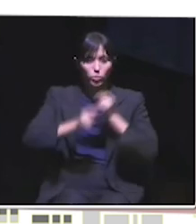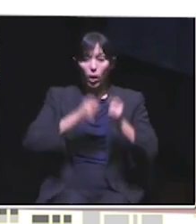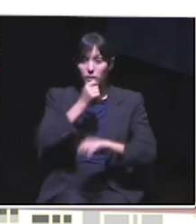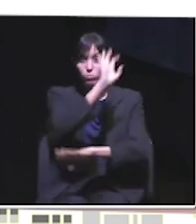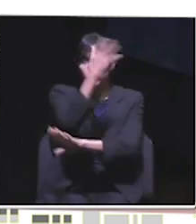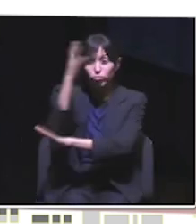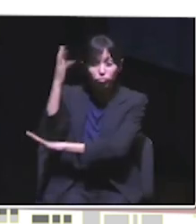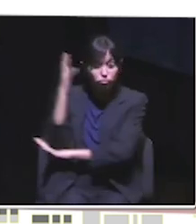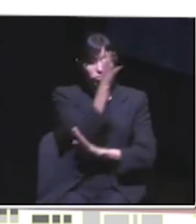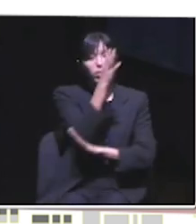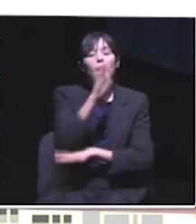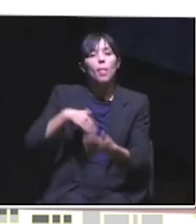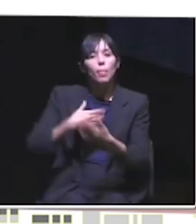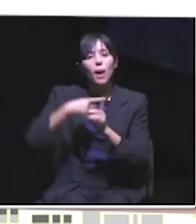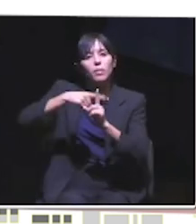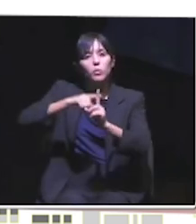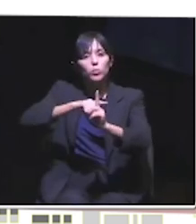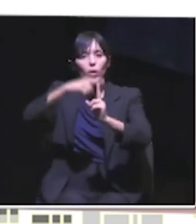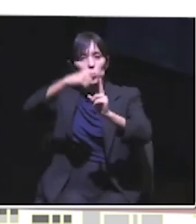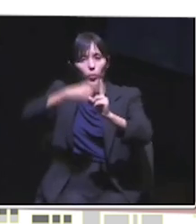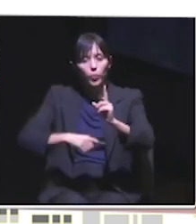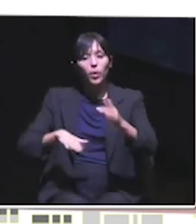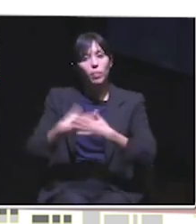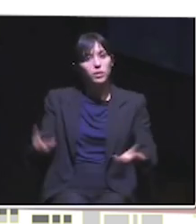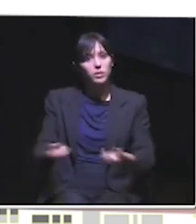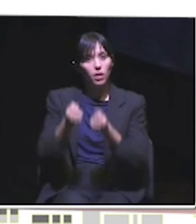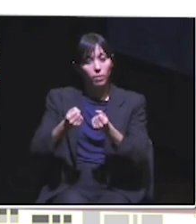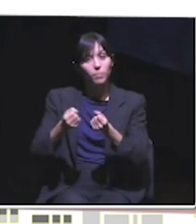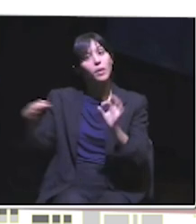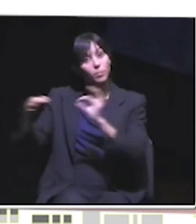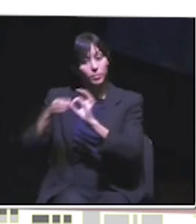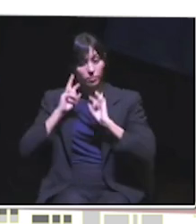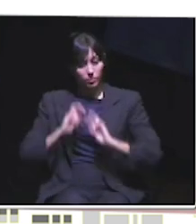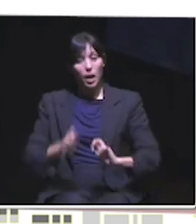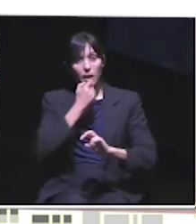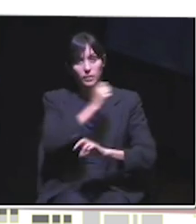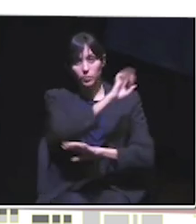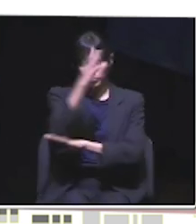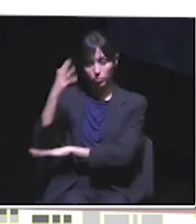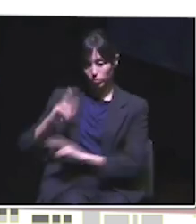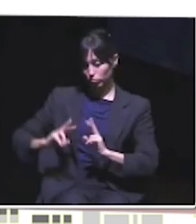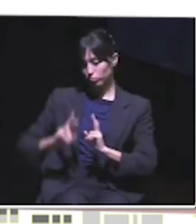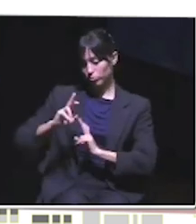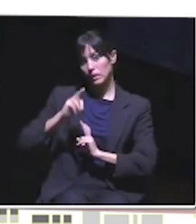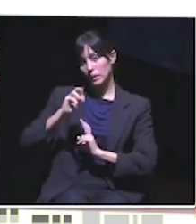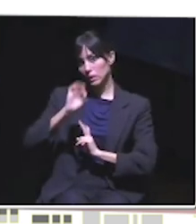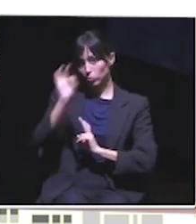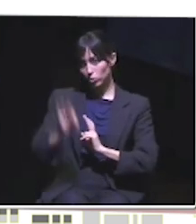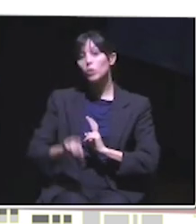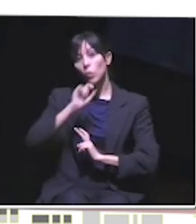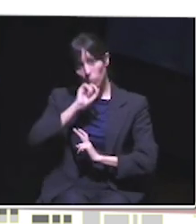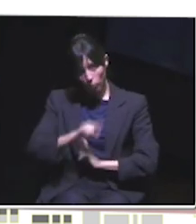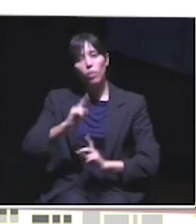diminuir as temperaturas e ajudar a salvar vidas. De acordo com os investigadores, aumentar o nível de cobertura arbórea para 30% pode reduzir as